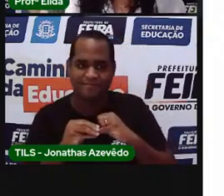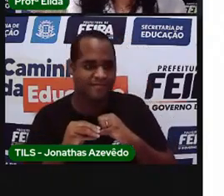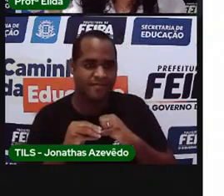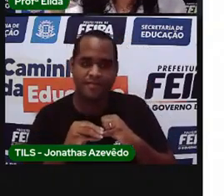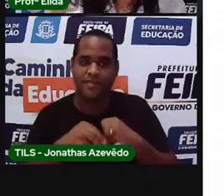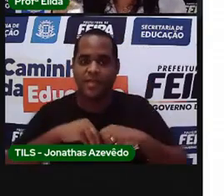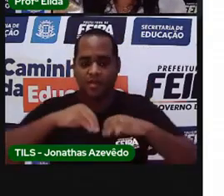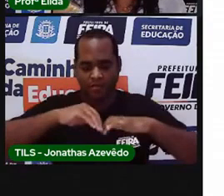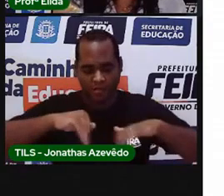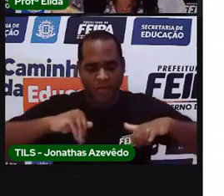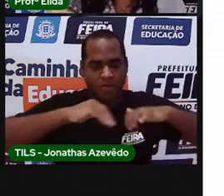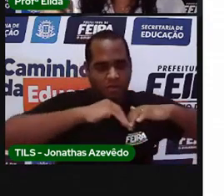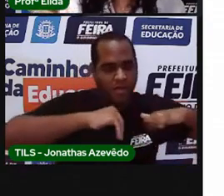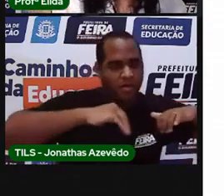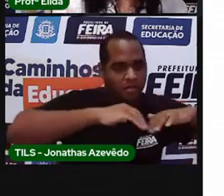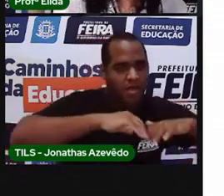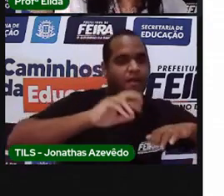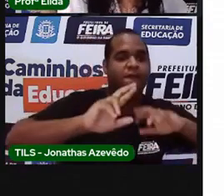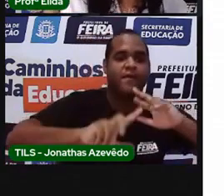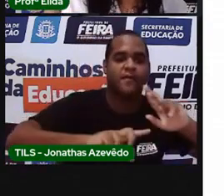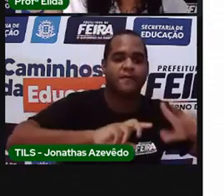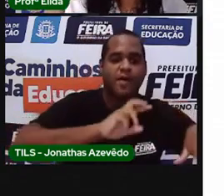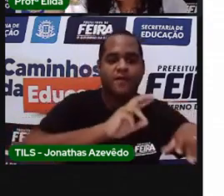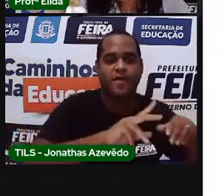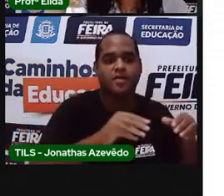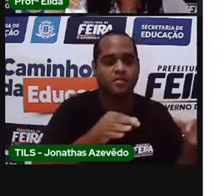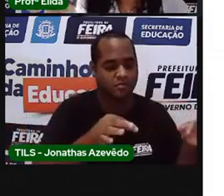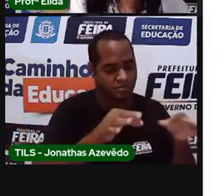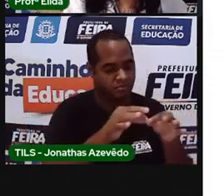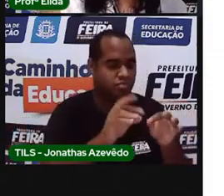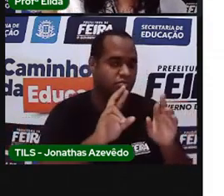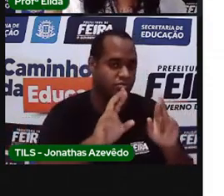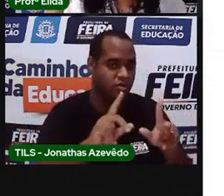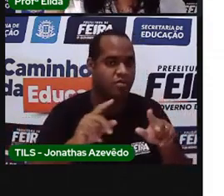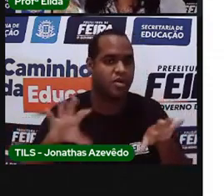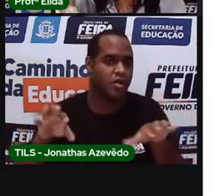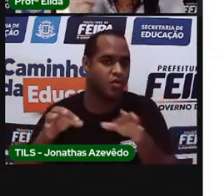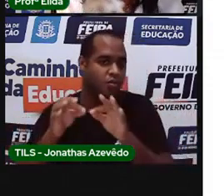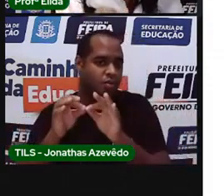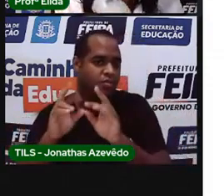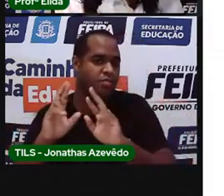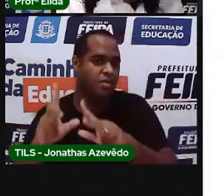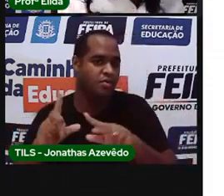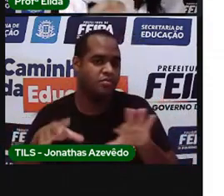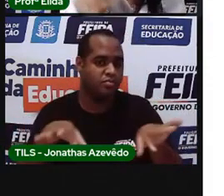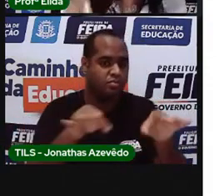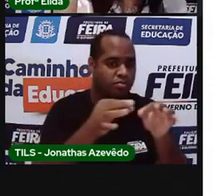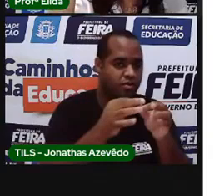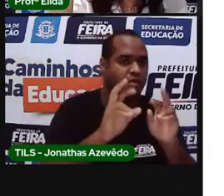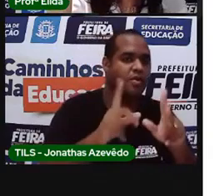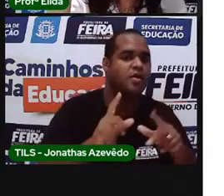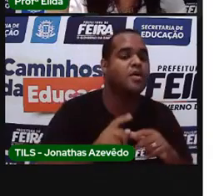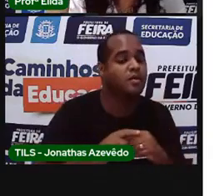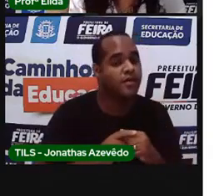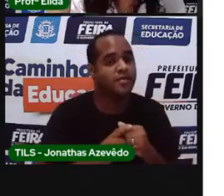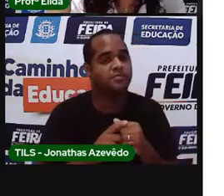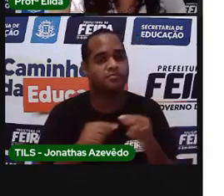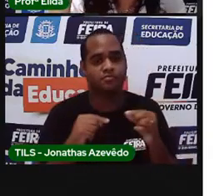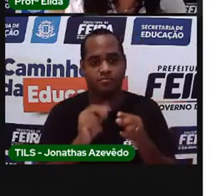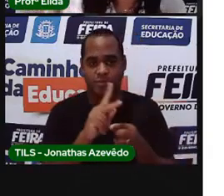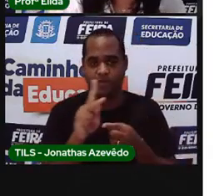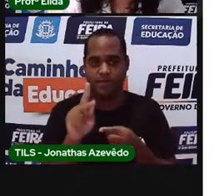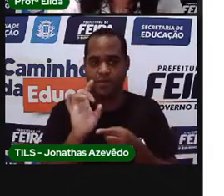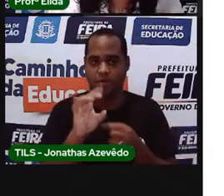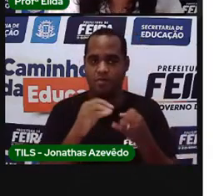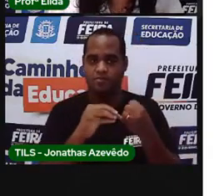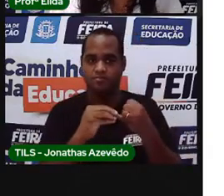foram separados por espécie. Todos do mesmo tipo. Aqui a Pró só tem